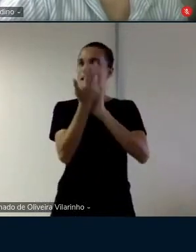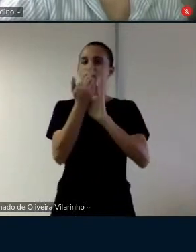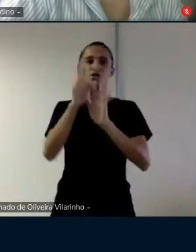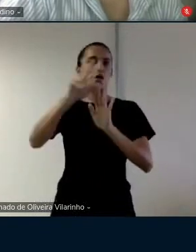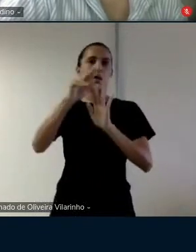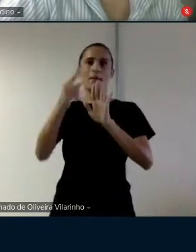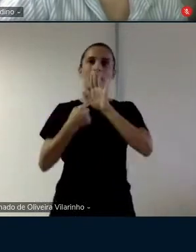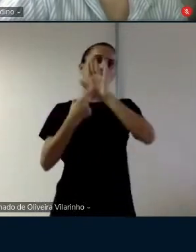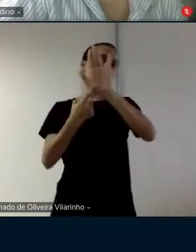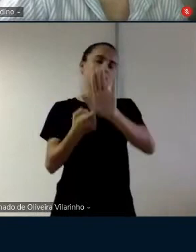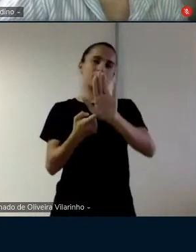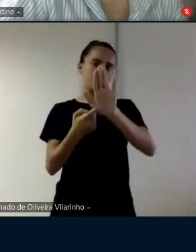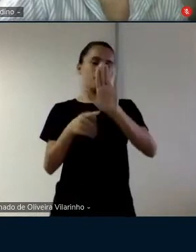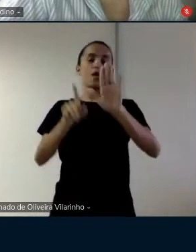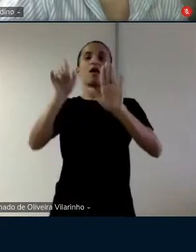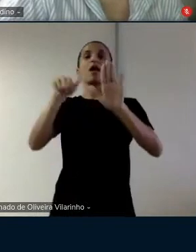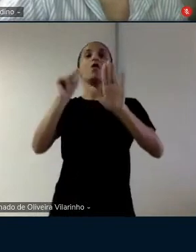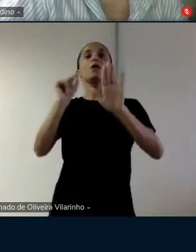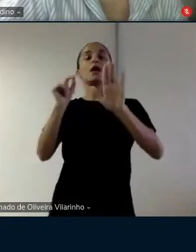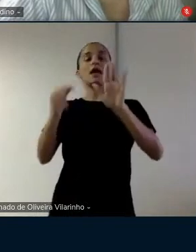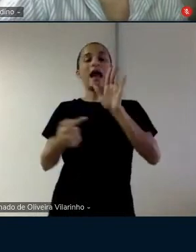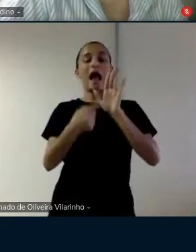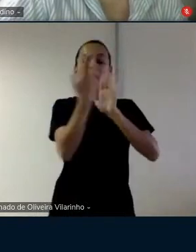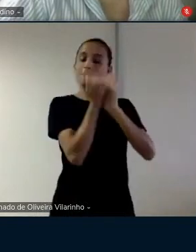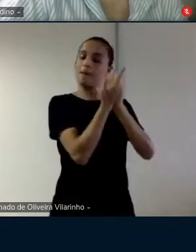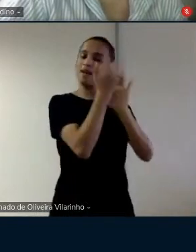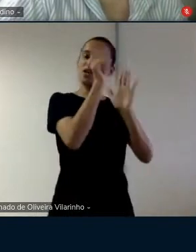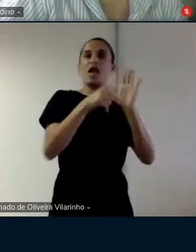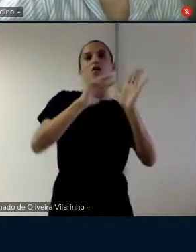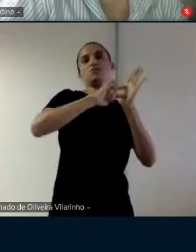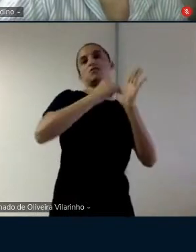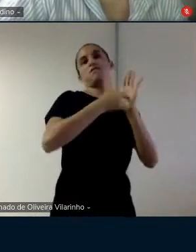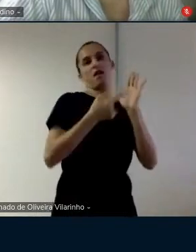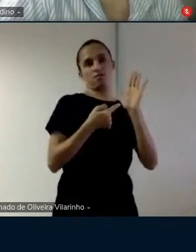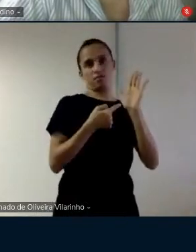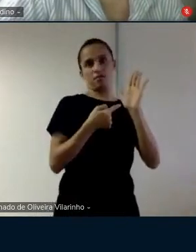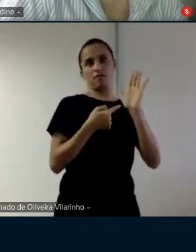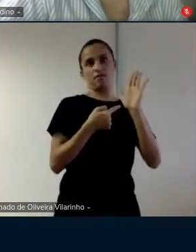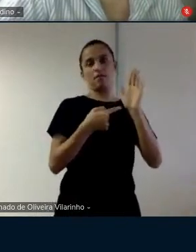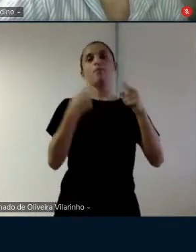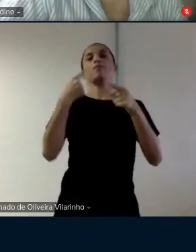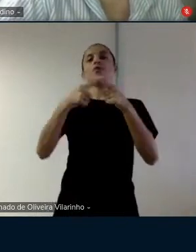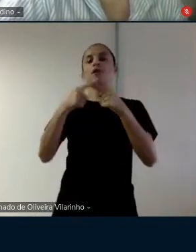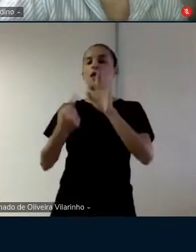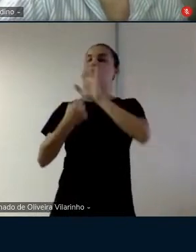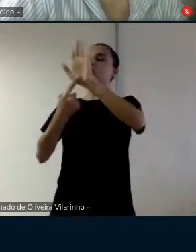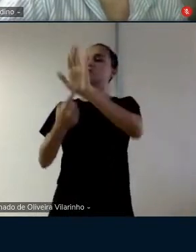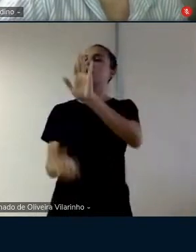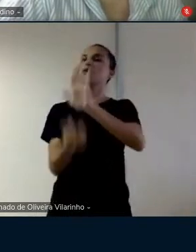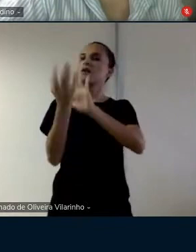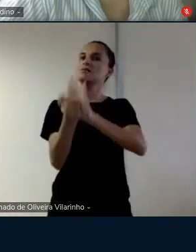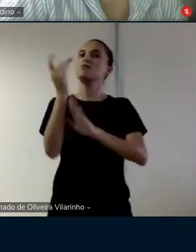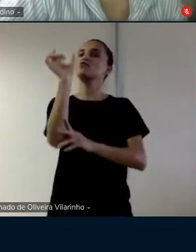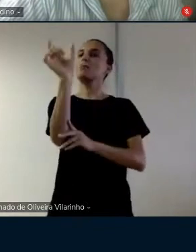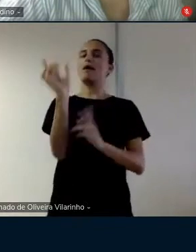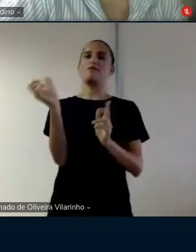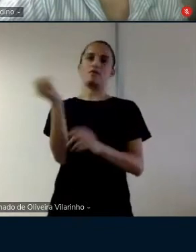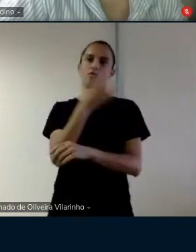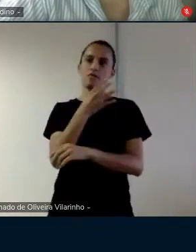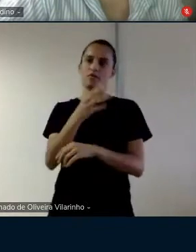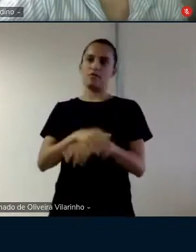ilustração a gente tá usando a imagem como significado especialmente porque você tá trabalhando com construção de palavras novas